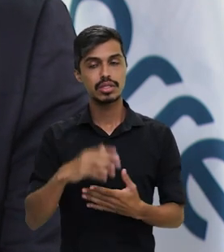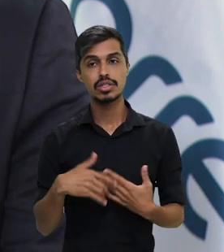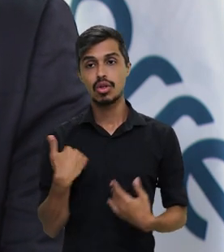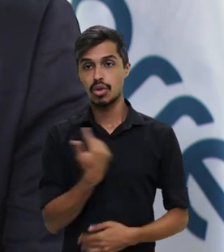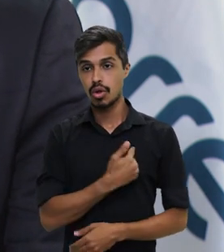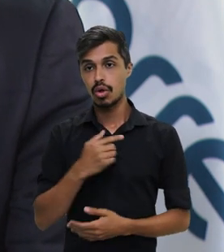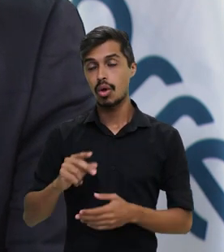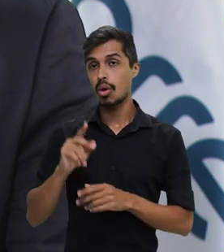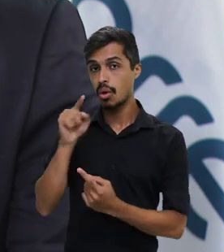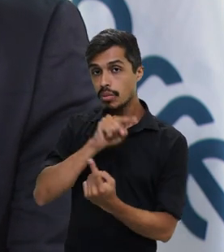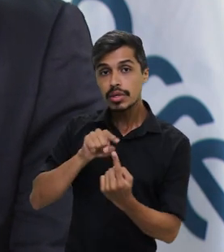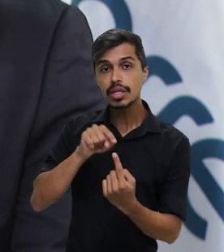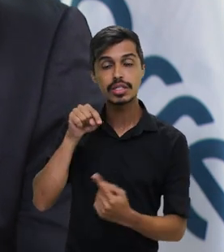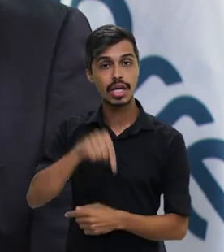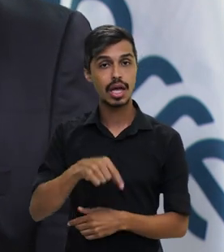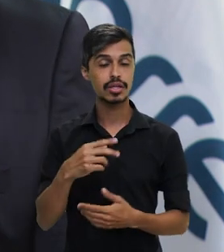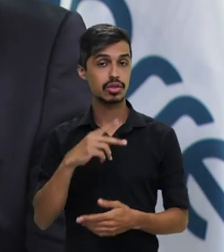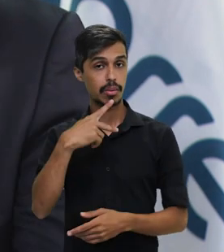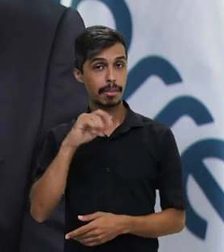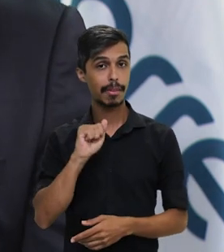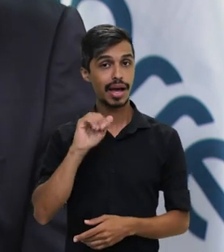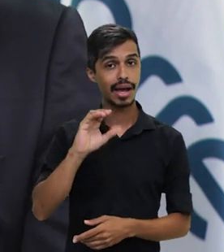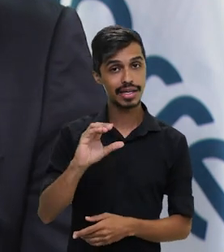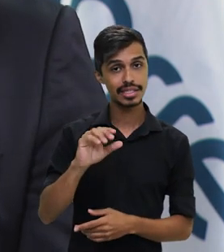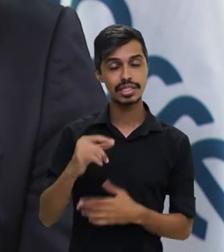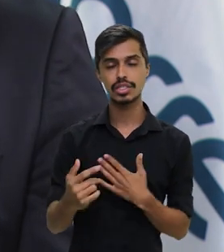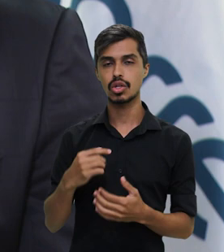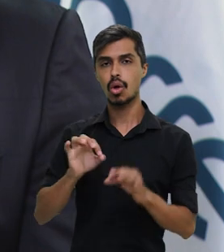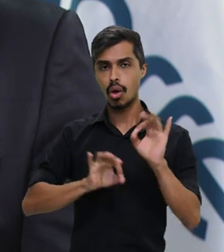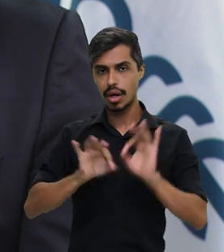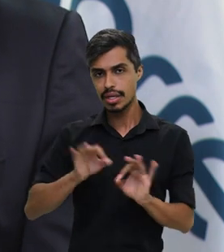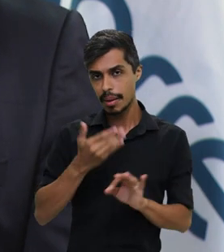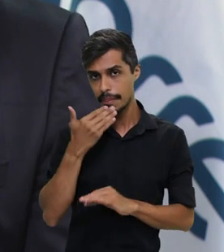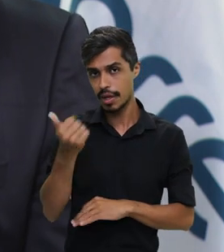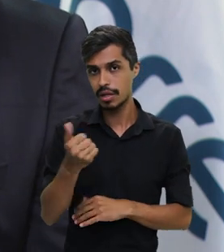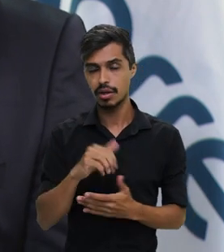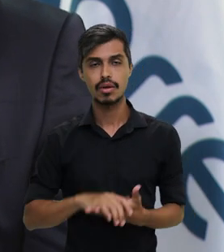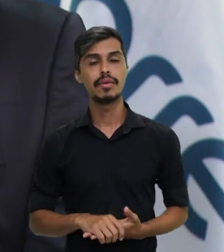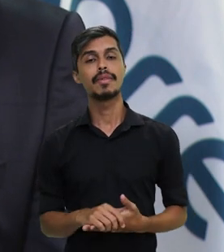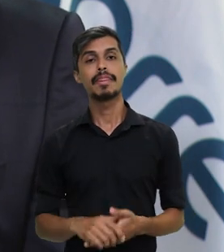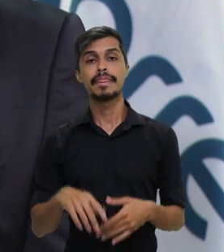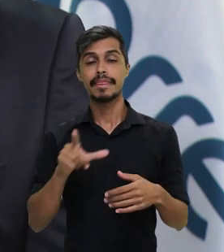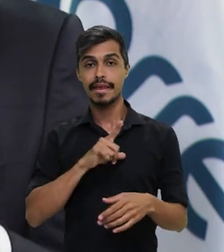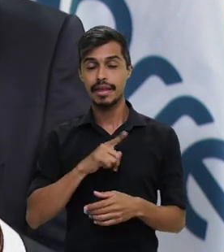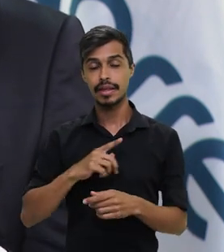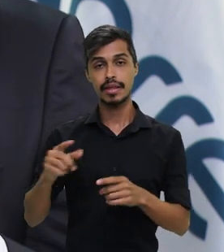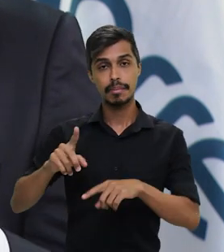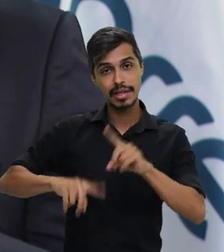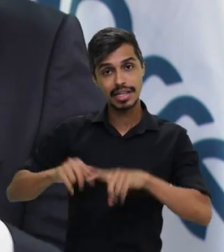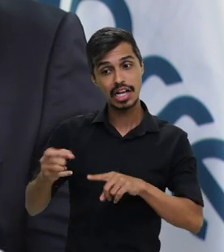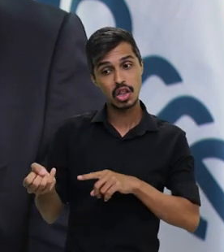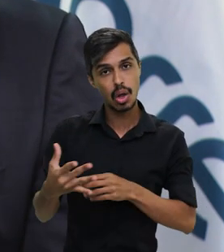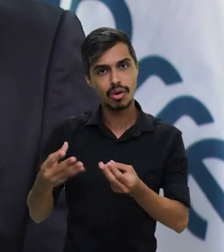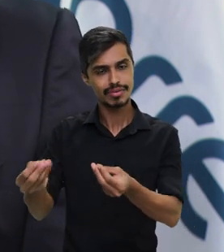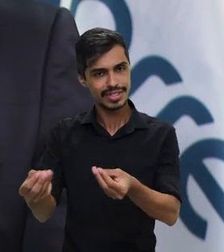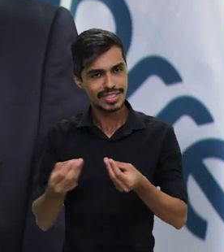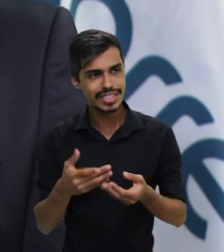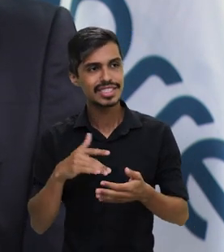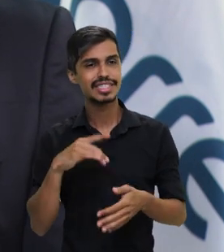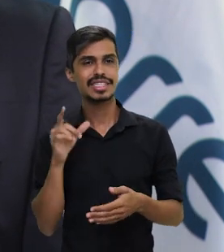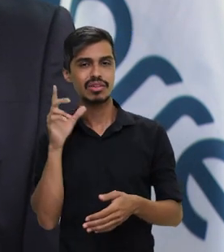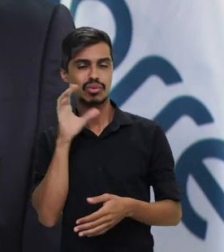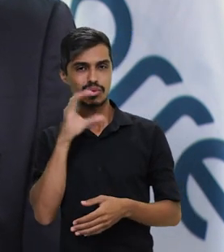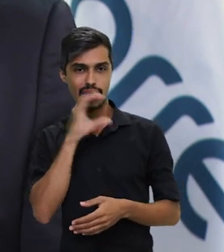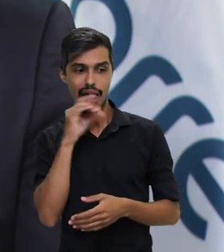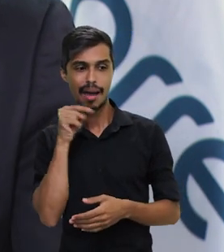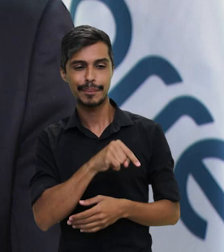investimentos no PAC, é justamente modernizar o nosso parque tecnológico, trazer novos equipamentos que processem a mercadoria com maior